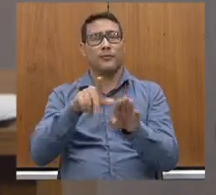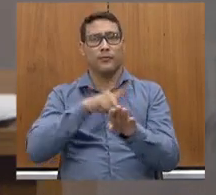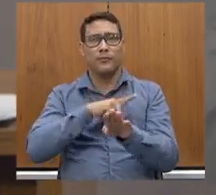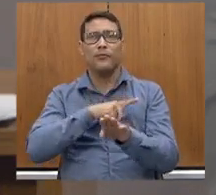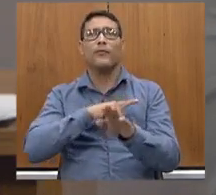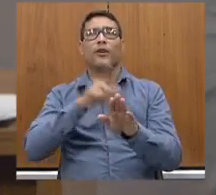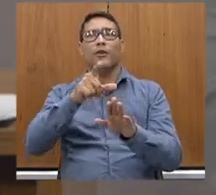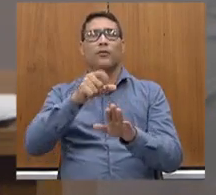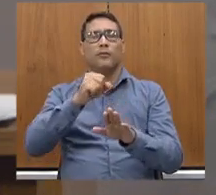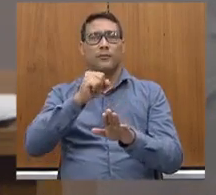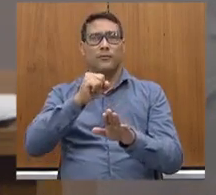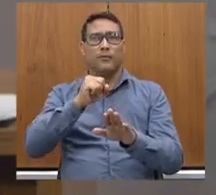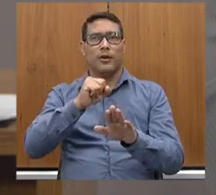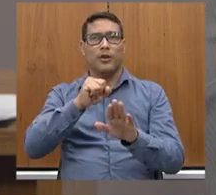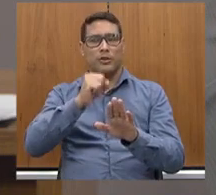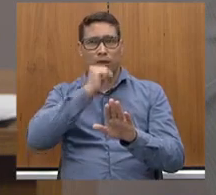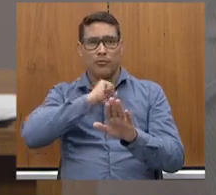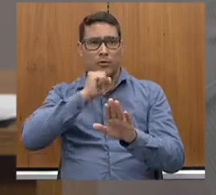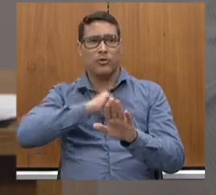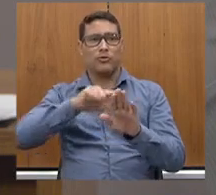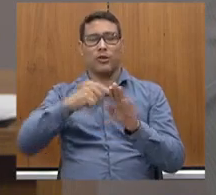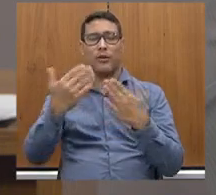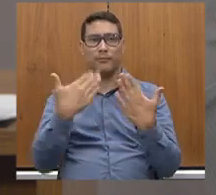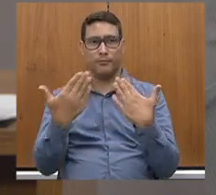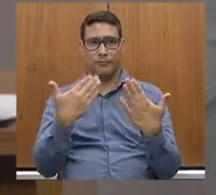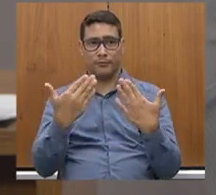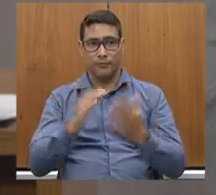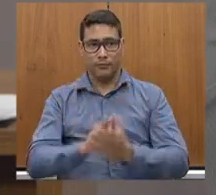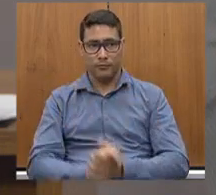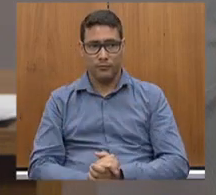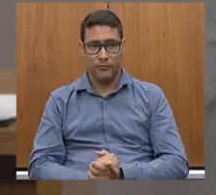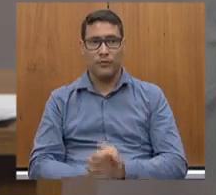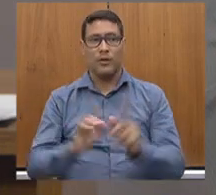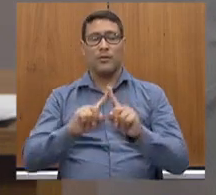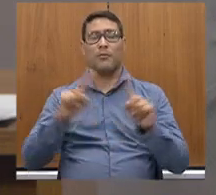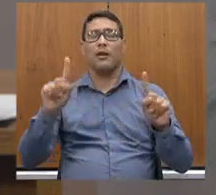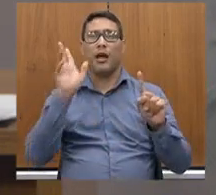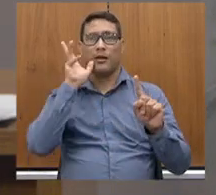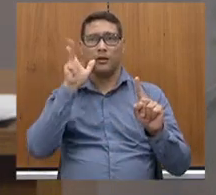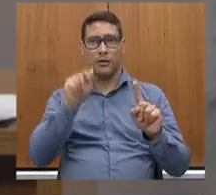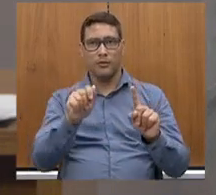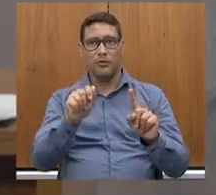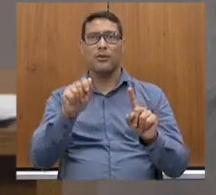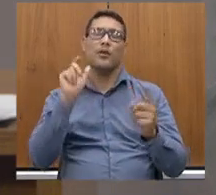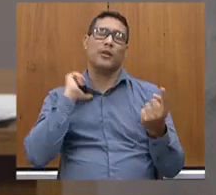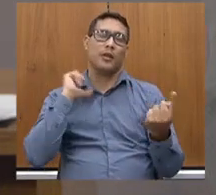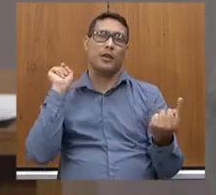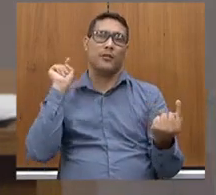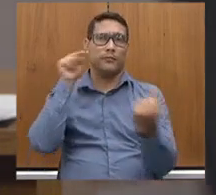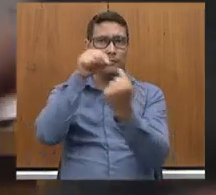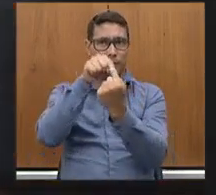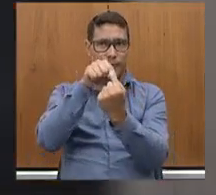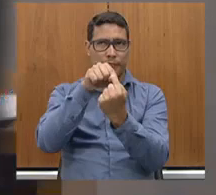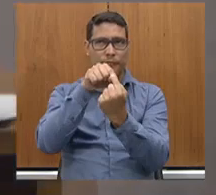interlocução. De qualquer forma, acho que no que tange a questão